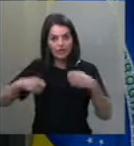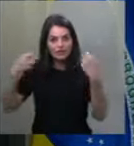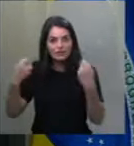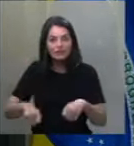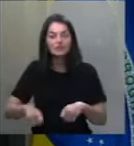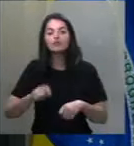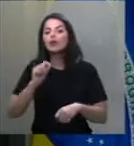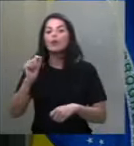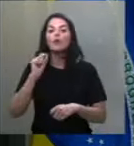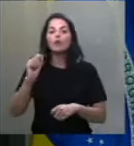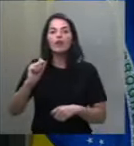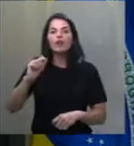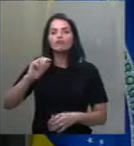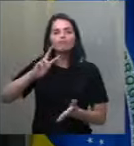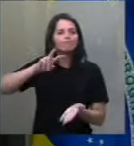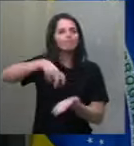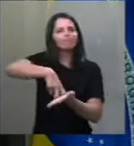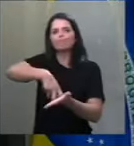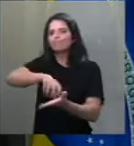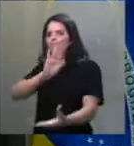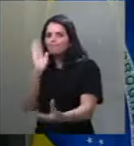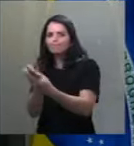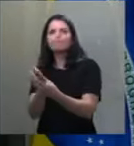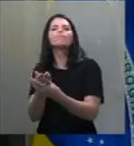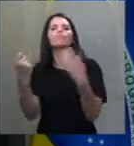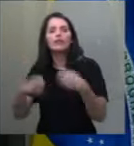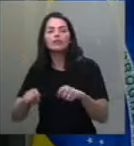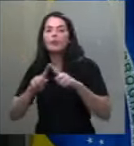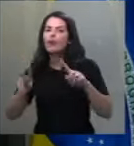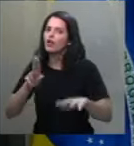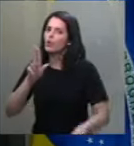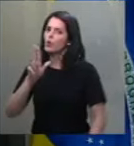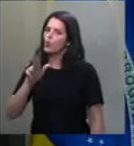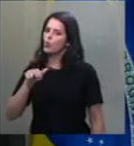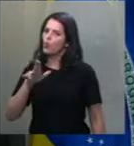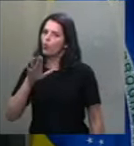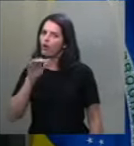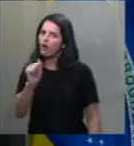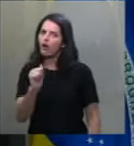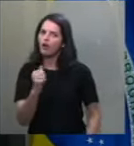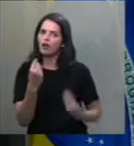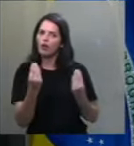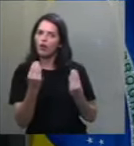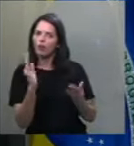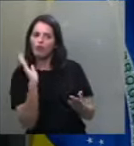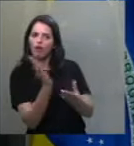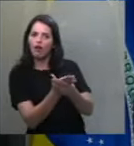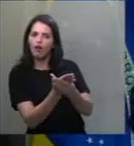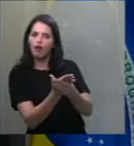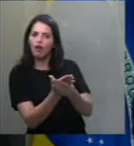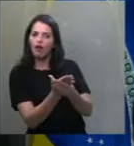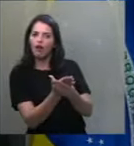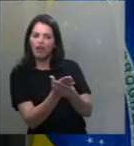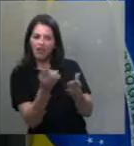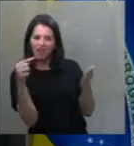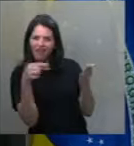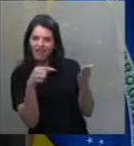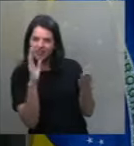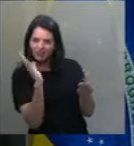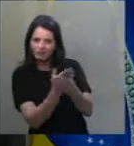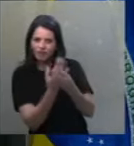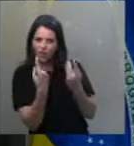devidamente punidos, mas nunca, jamais, através de inquéritos ilegais.